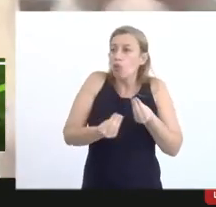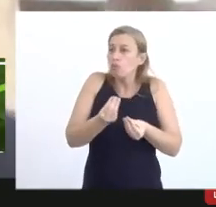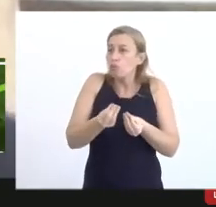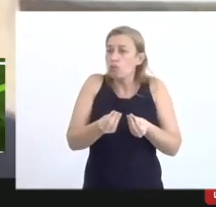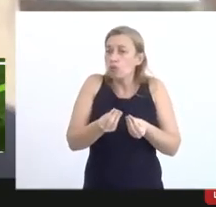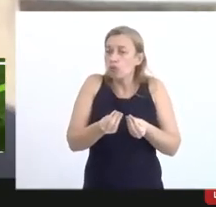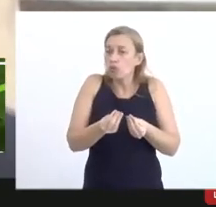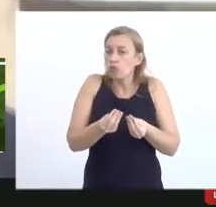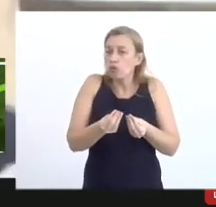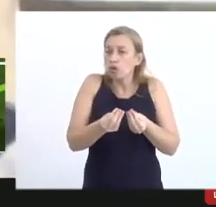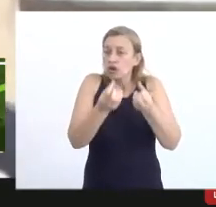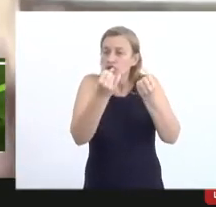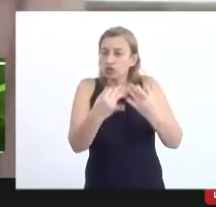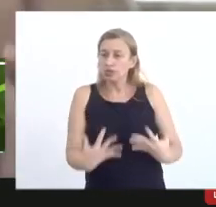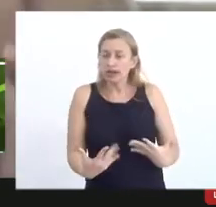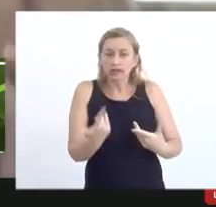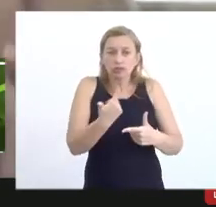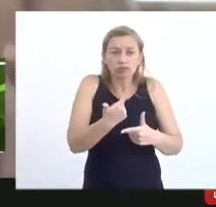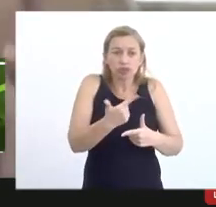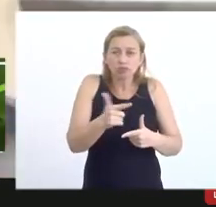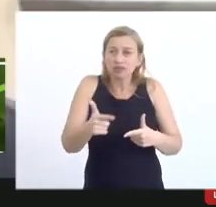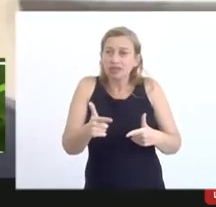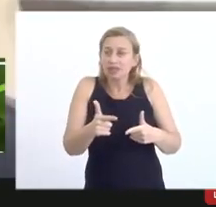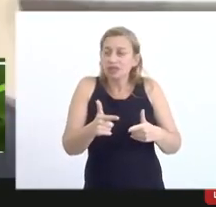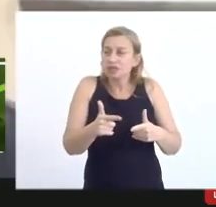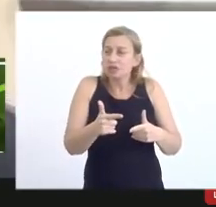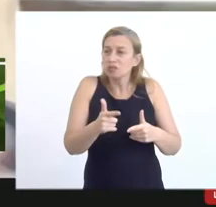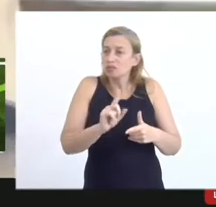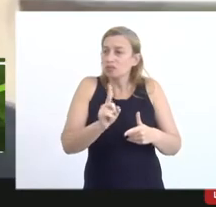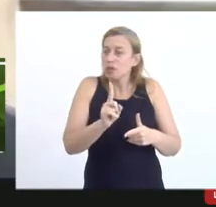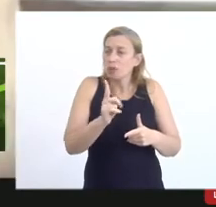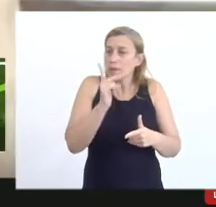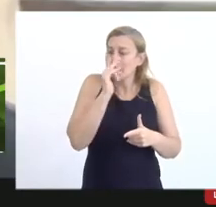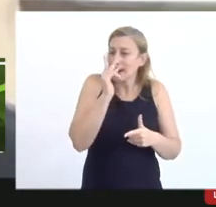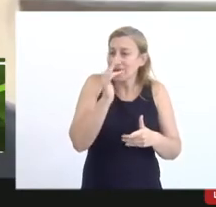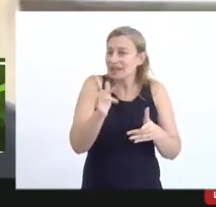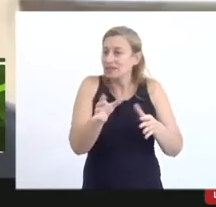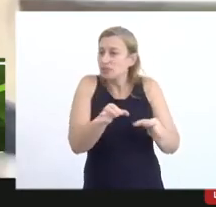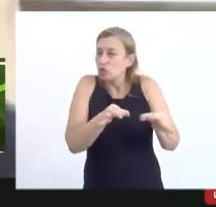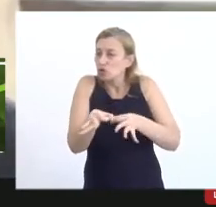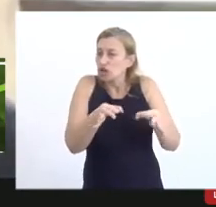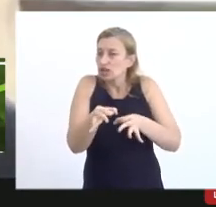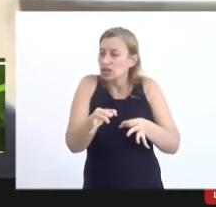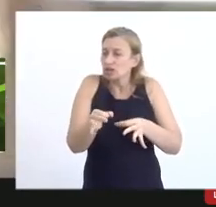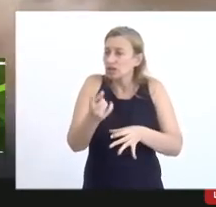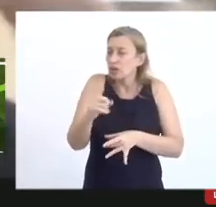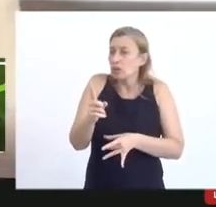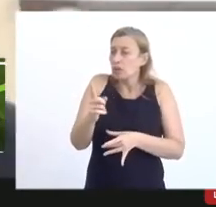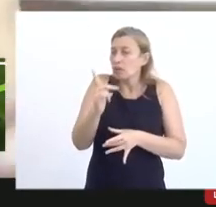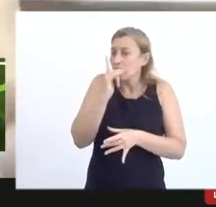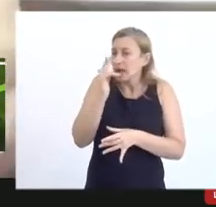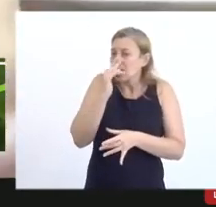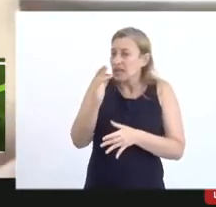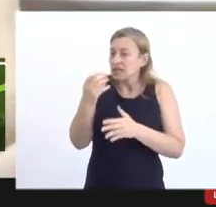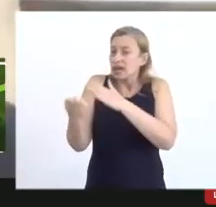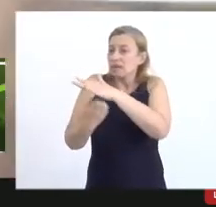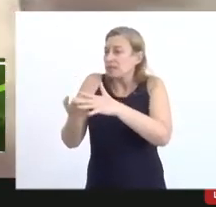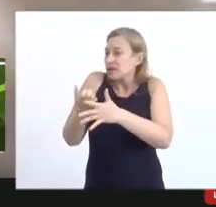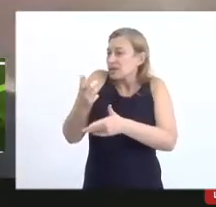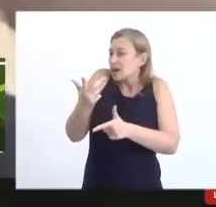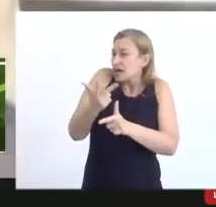não tem o perfil de tipo de projeto não tem o perfil de empresa que comete que cometem erros os erros acontecem de forma